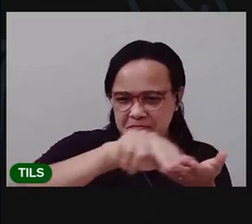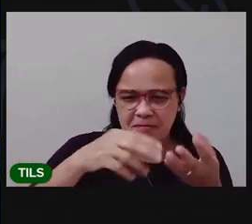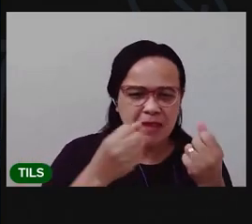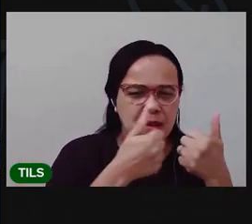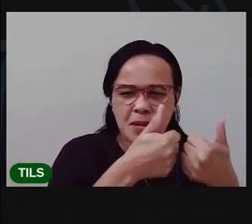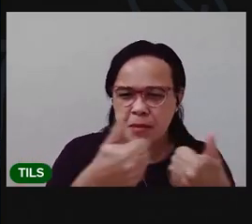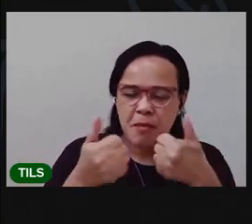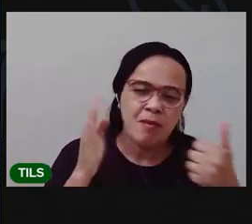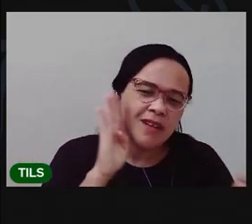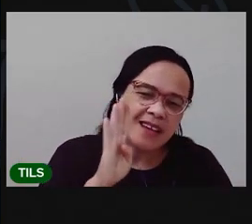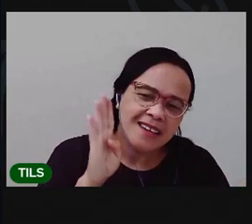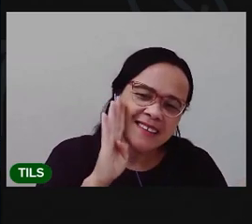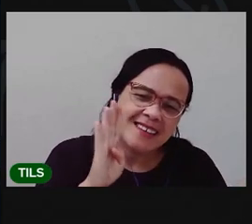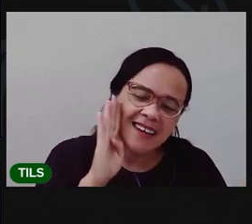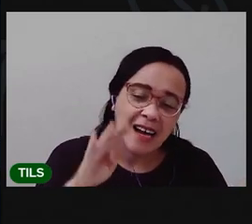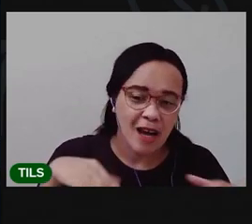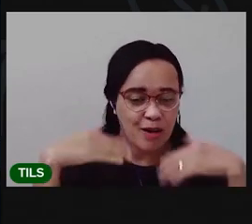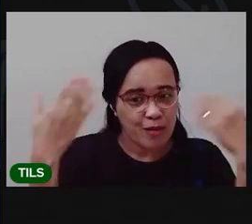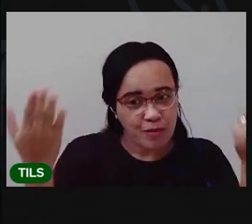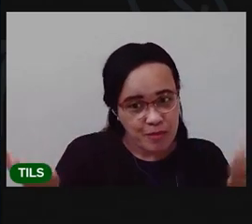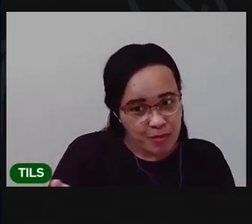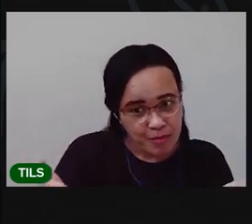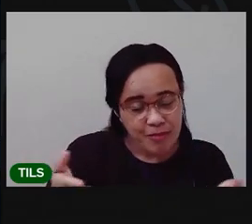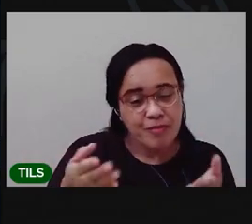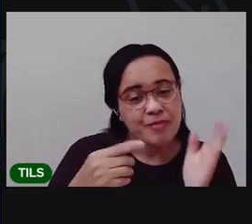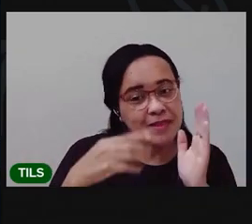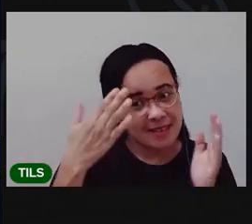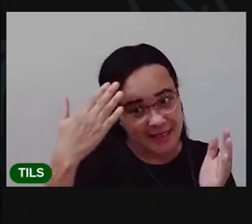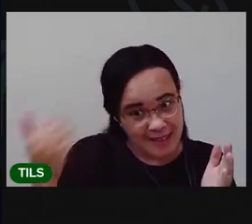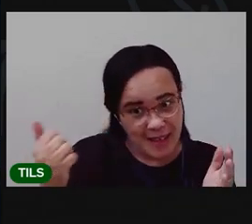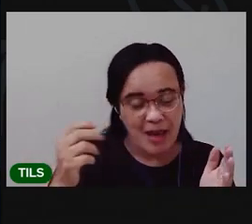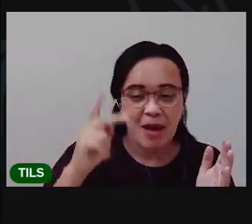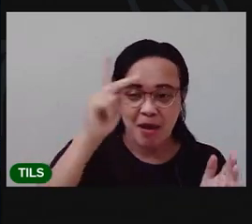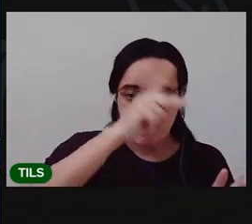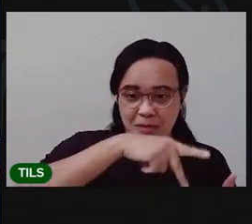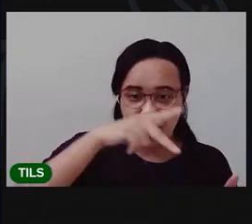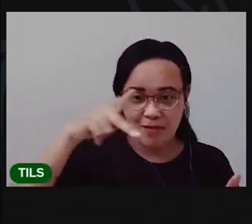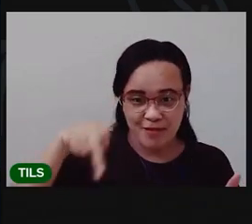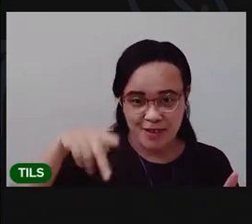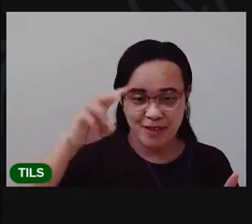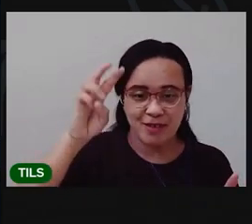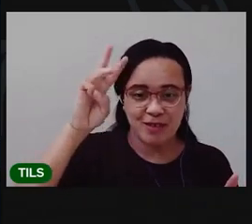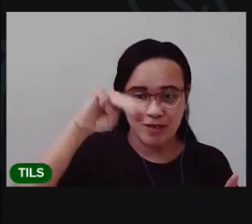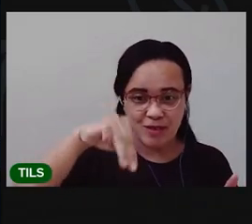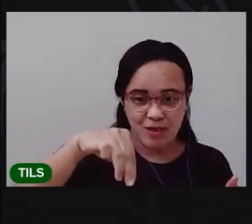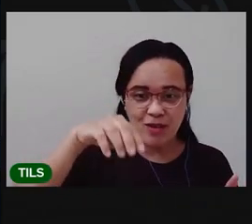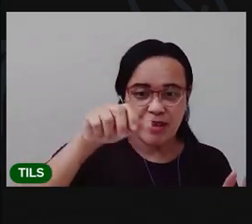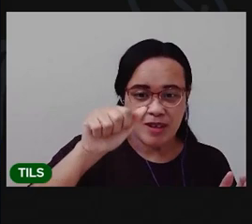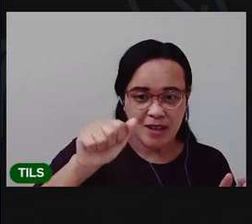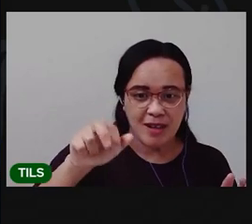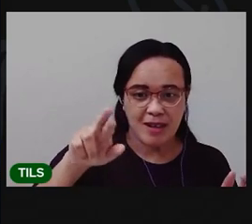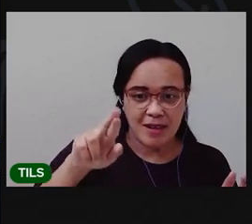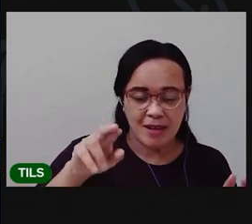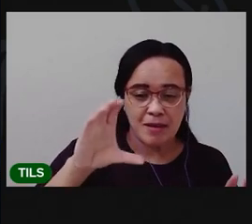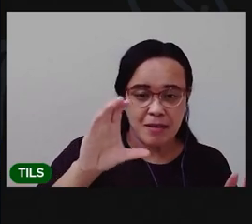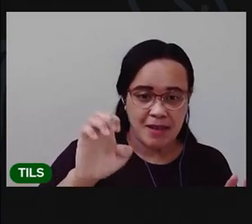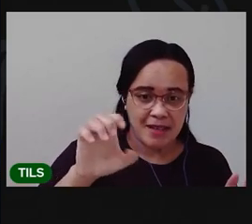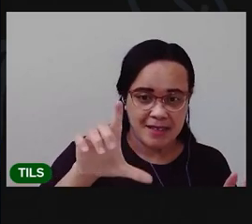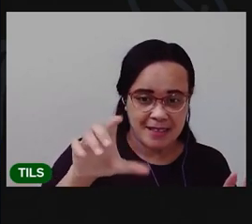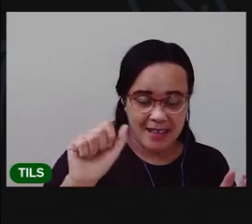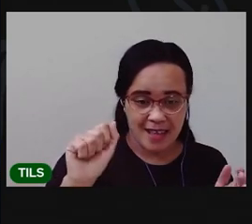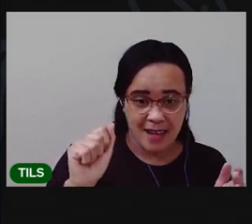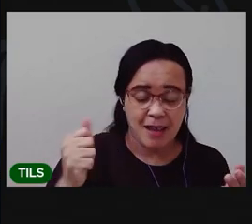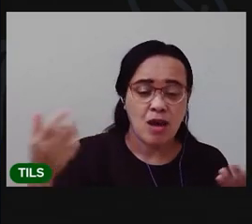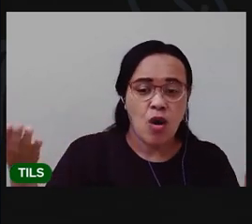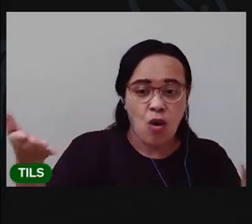tá? Eu sou a Pró-Marcelia, para quem já esqueceu meu nome, quem não me conhece ainda, eu sou a Pró-Marcelia. E hoje a gente vai ter a